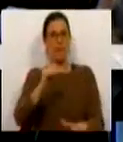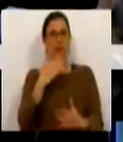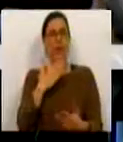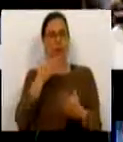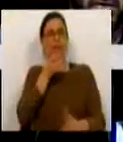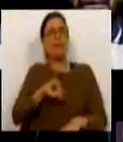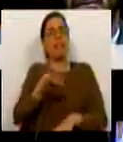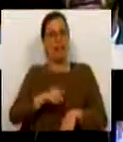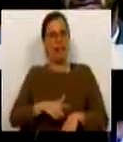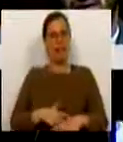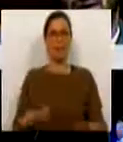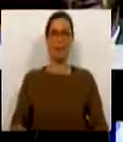pela tolerância. Muito obrigado.